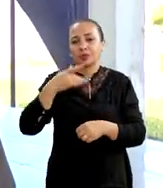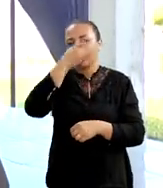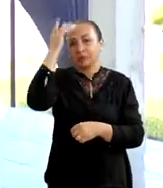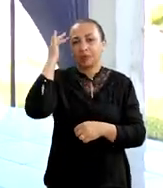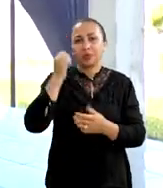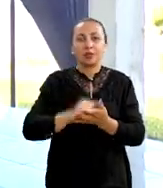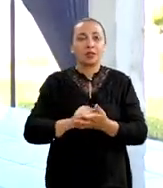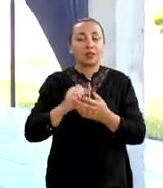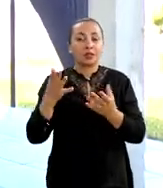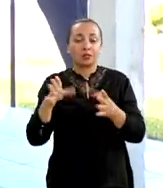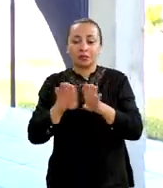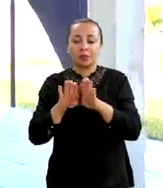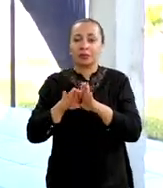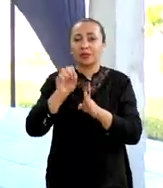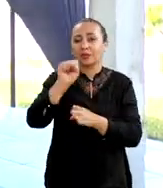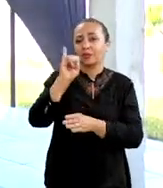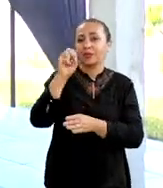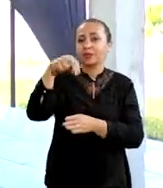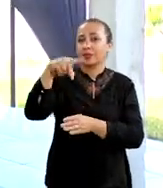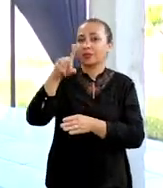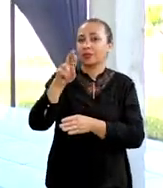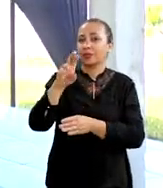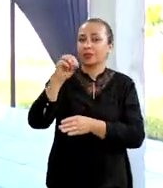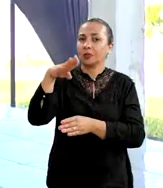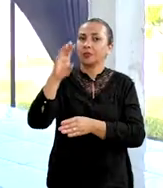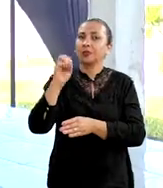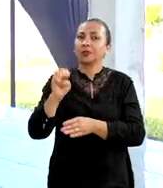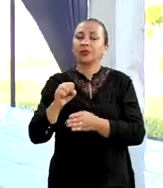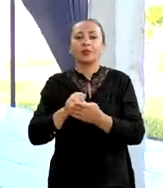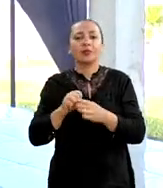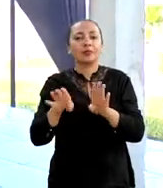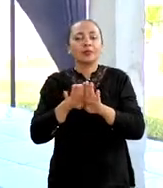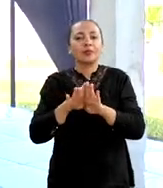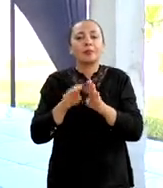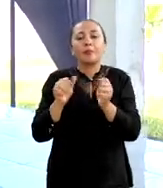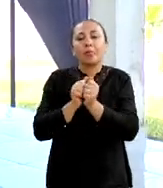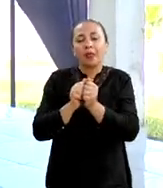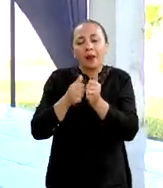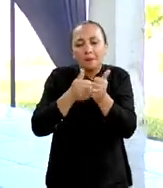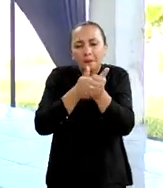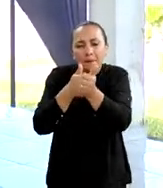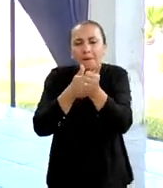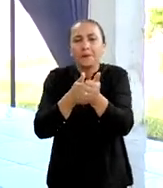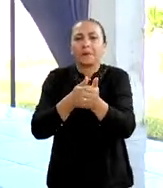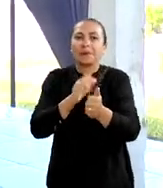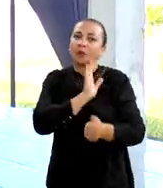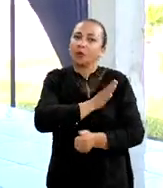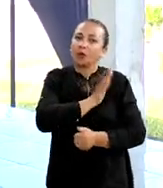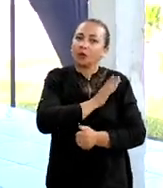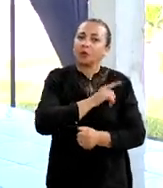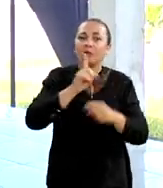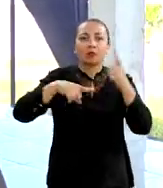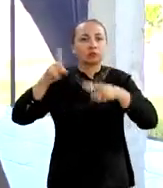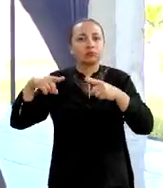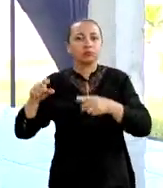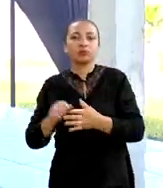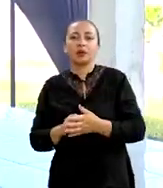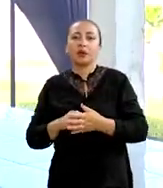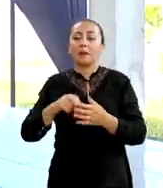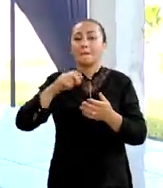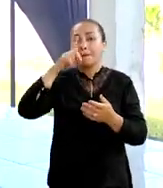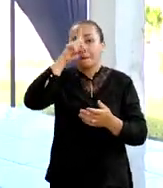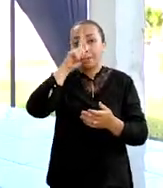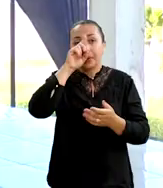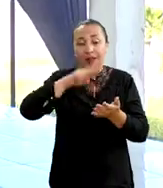síndromes, problemas até monitoramentos diários, como variabilidade de frequência cardíaca, risco de queda,